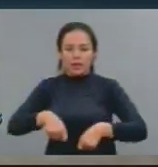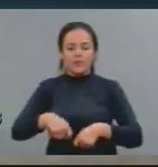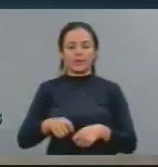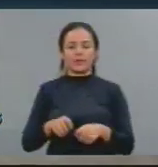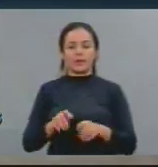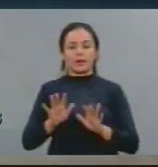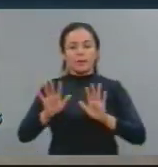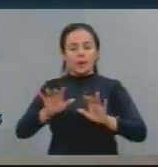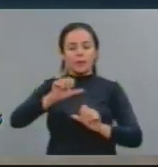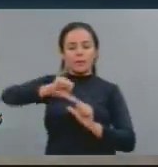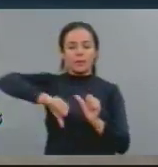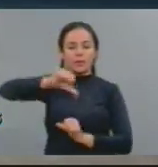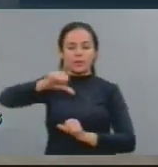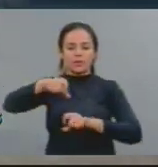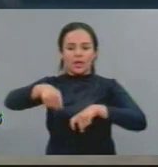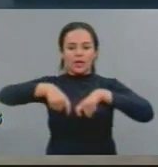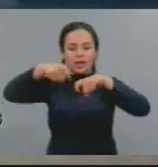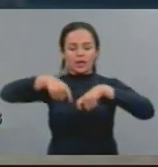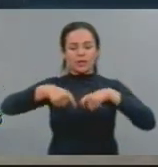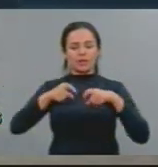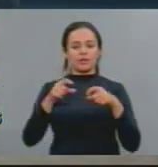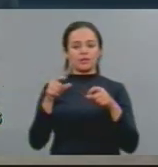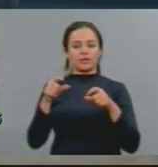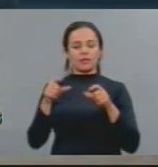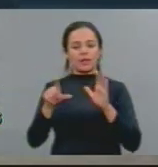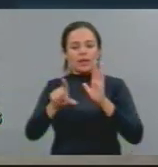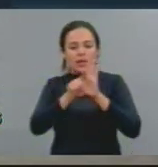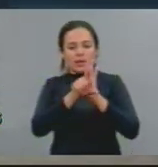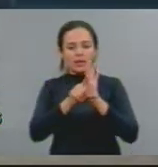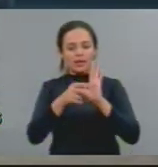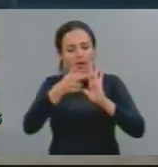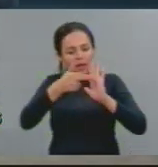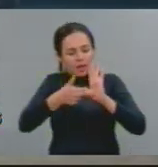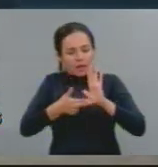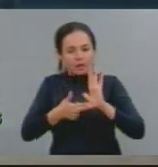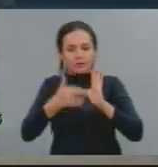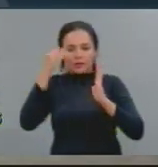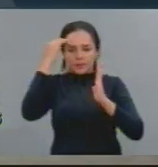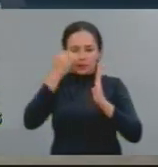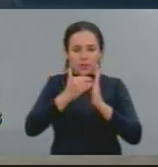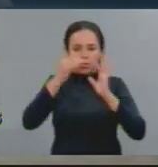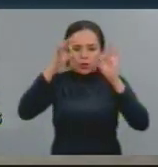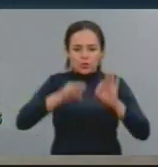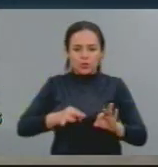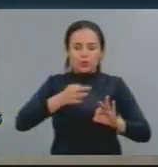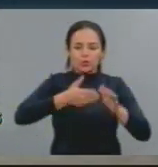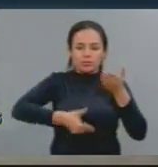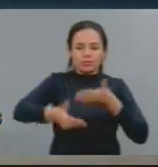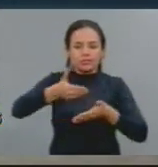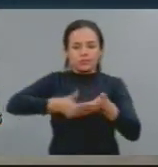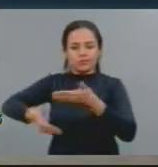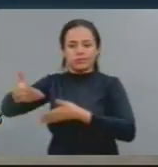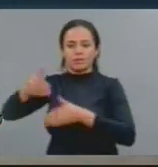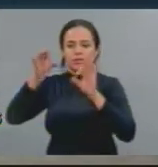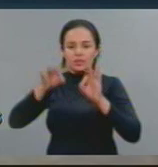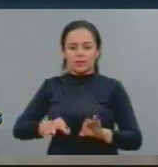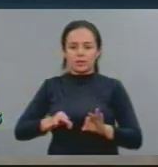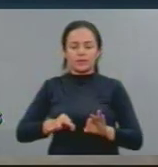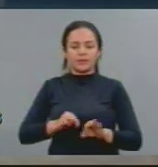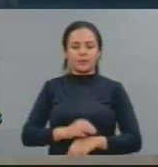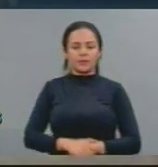fazer uma reforma agrária justa, onde as pessoas possam se assentarem, terem assistência técnica e